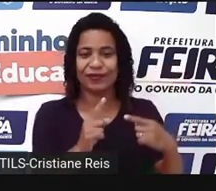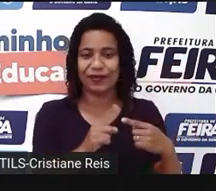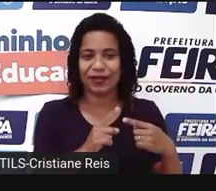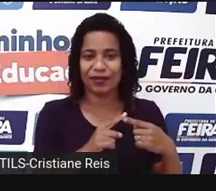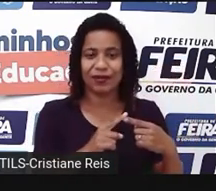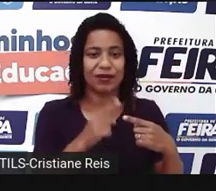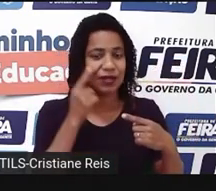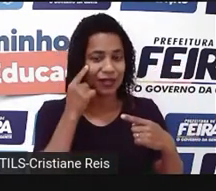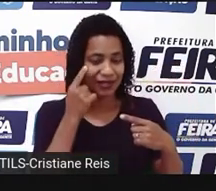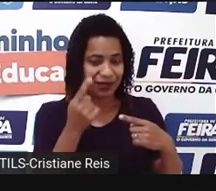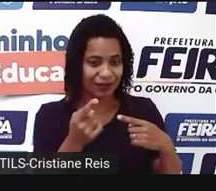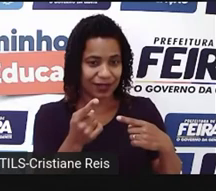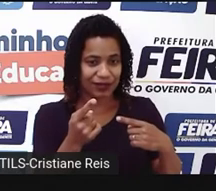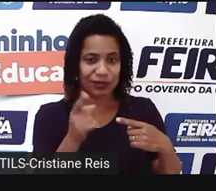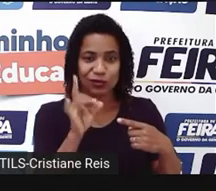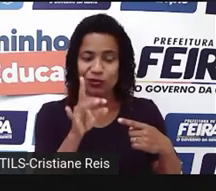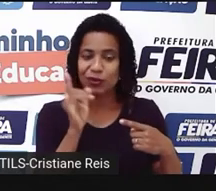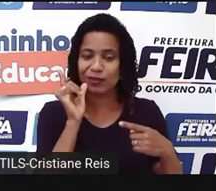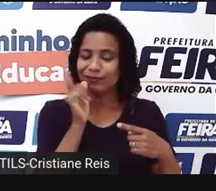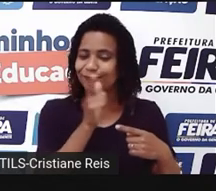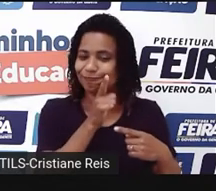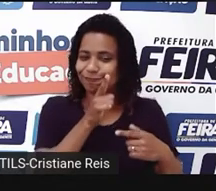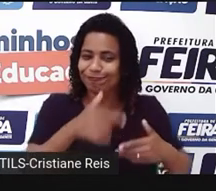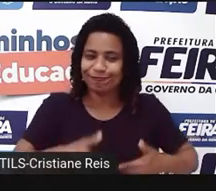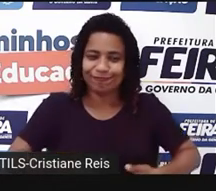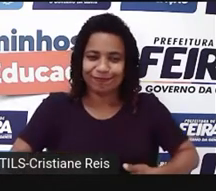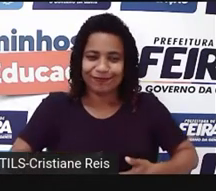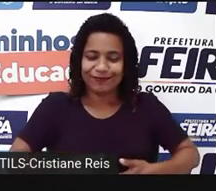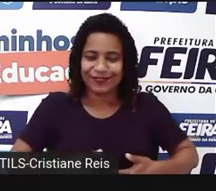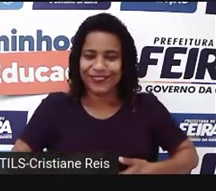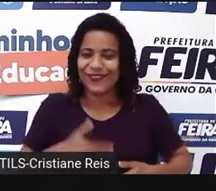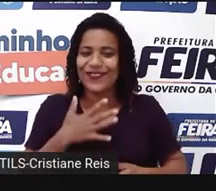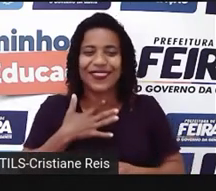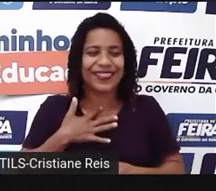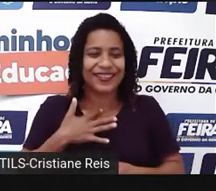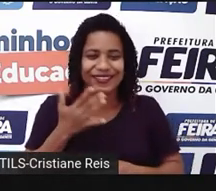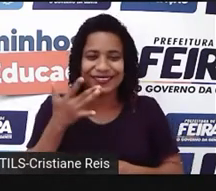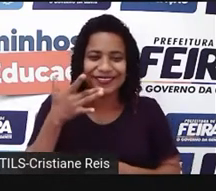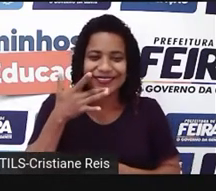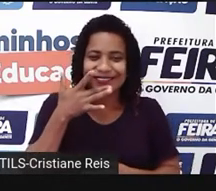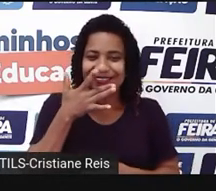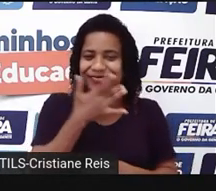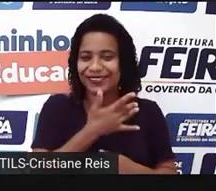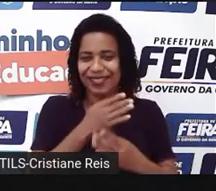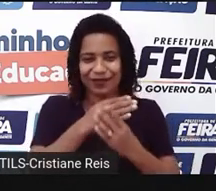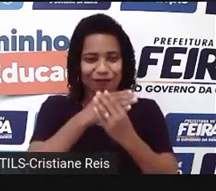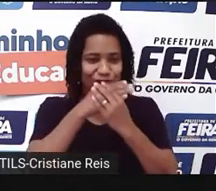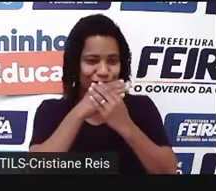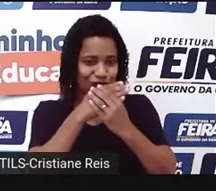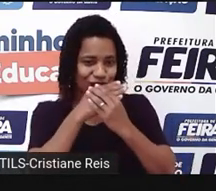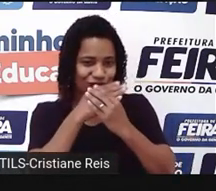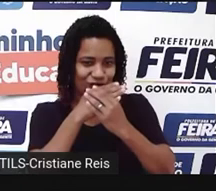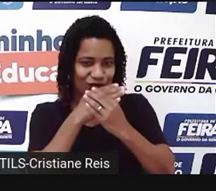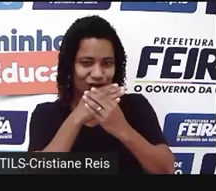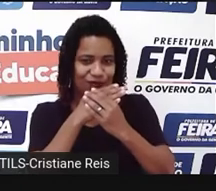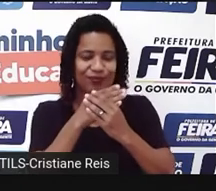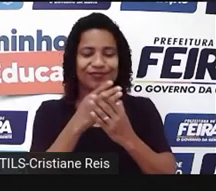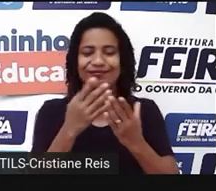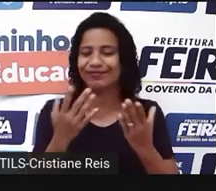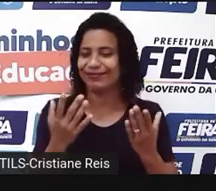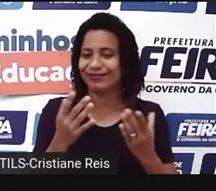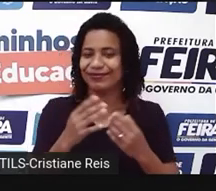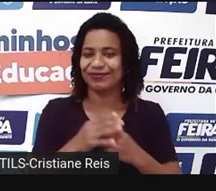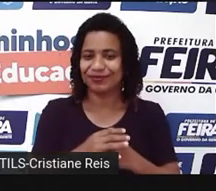aqui alguns produtos só para despertar aquela fome na gente, aquela vontade de comer. É um sanduíche, hambúrguer,